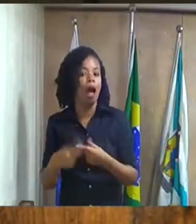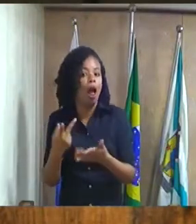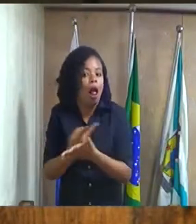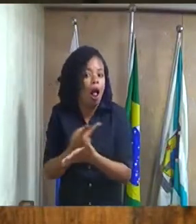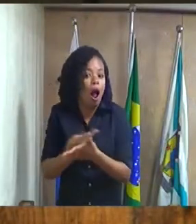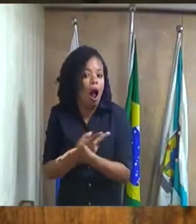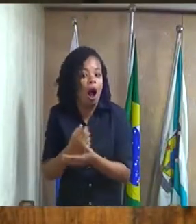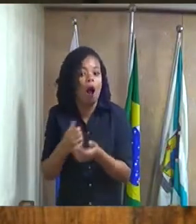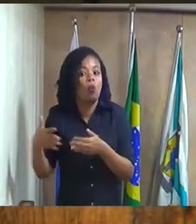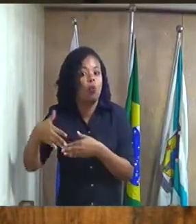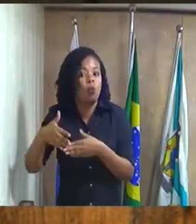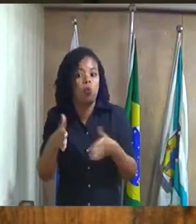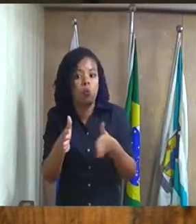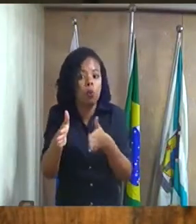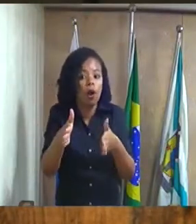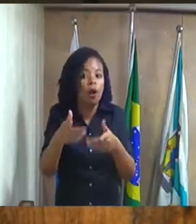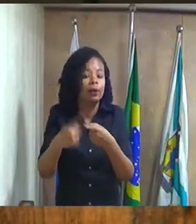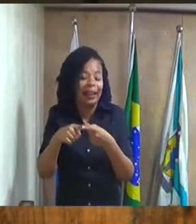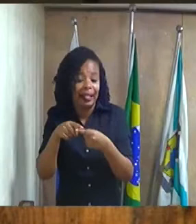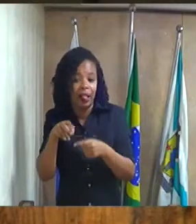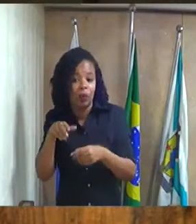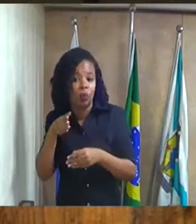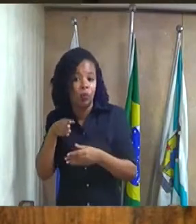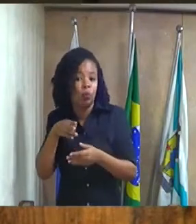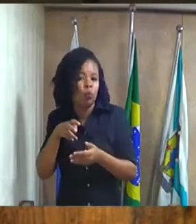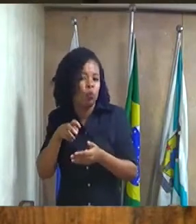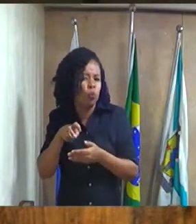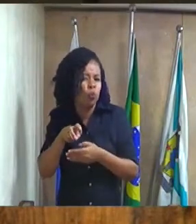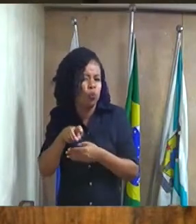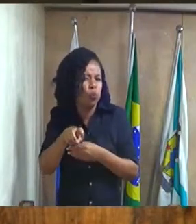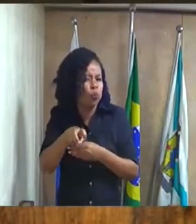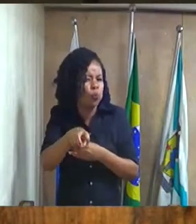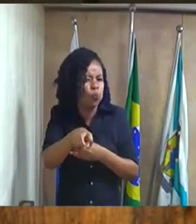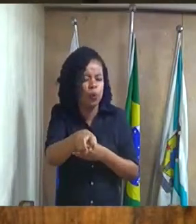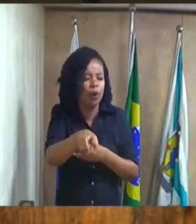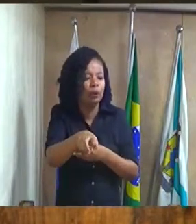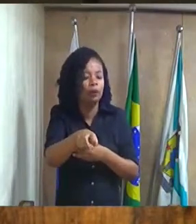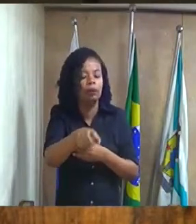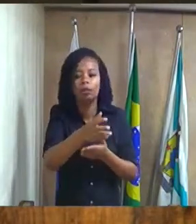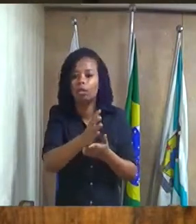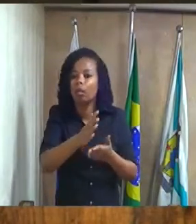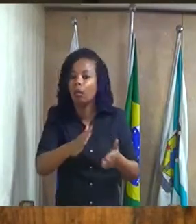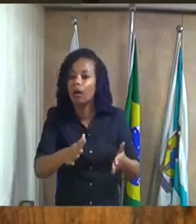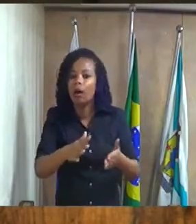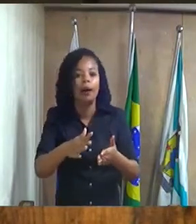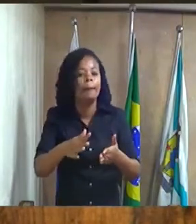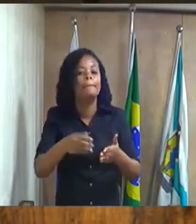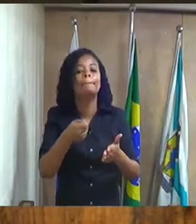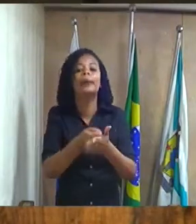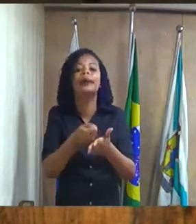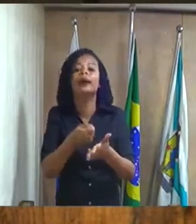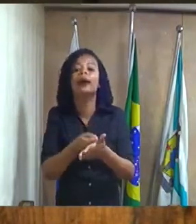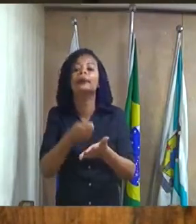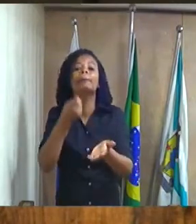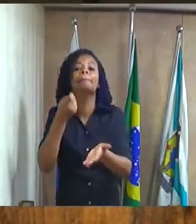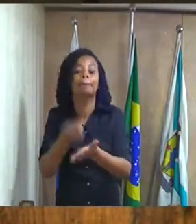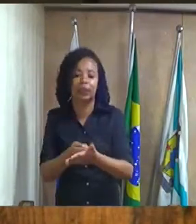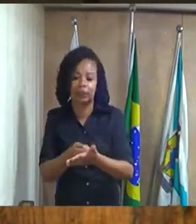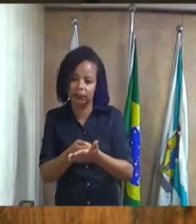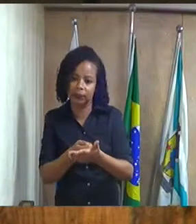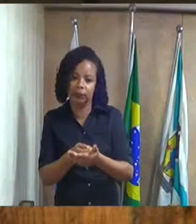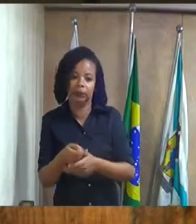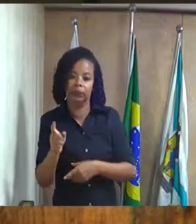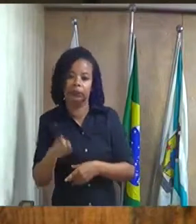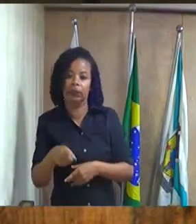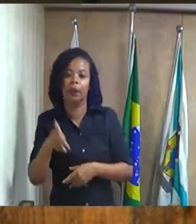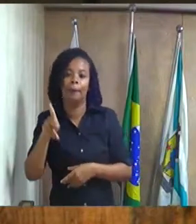ali se você for direto acabou você é obrigado a pagar o pedágio você vai retornar sabe aonde você vai